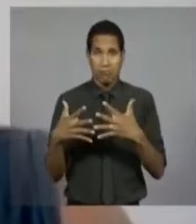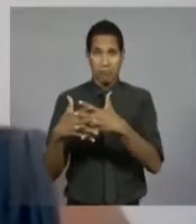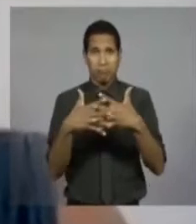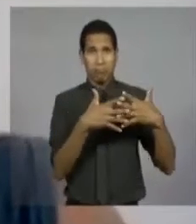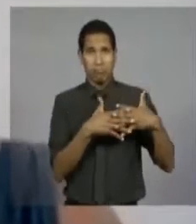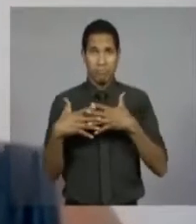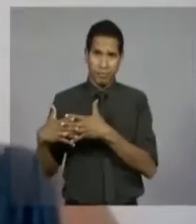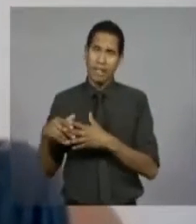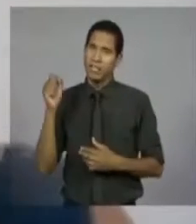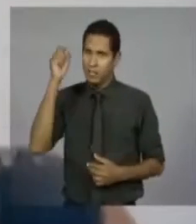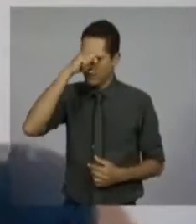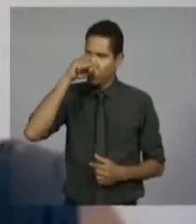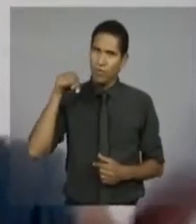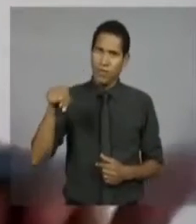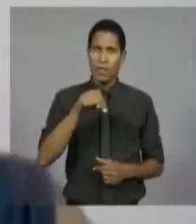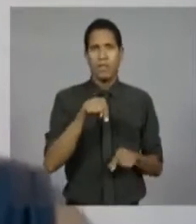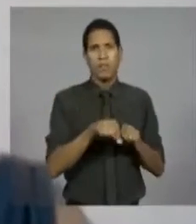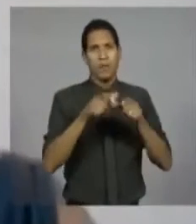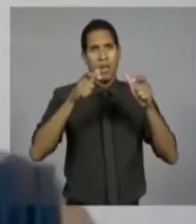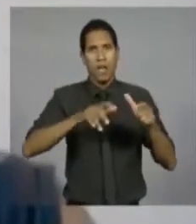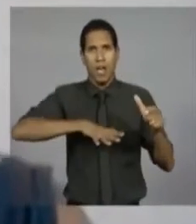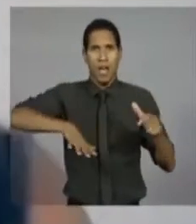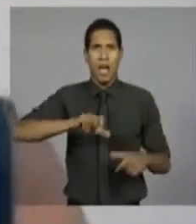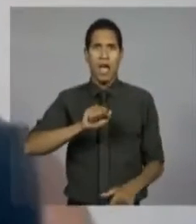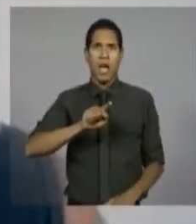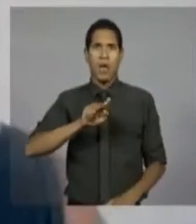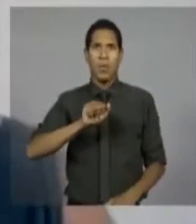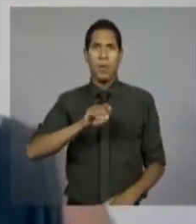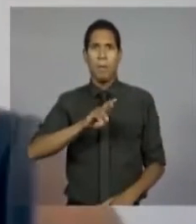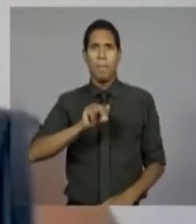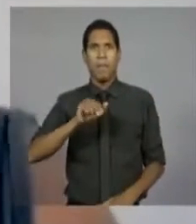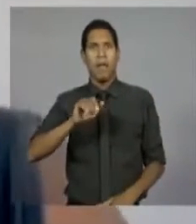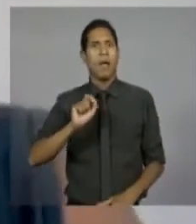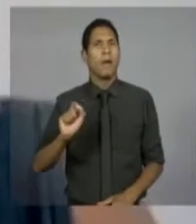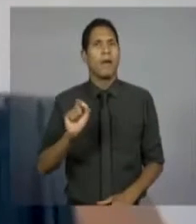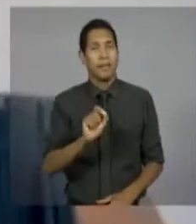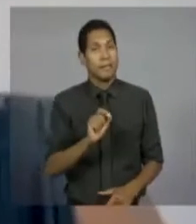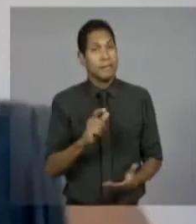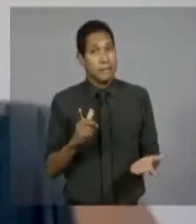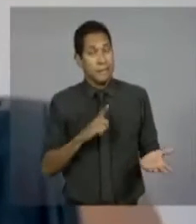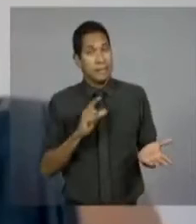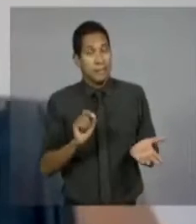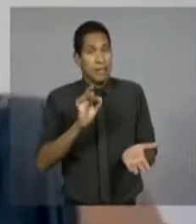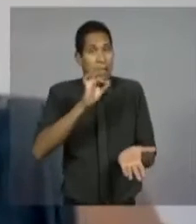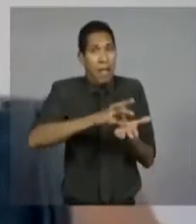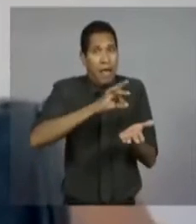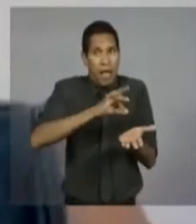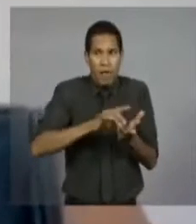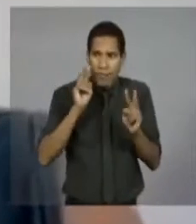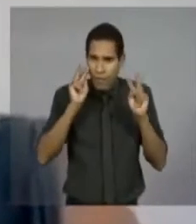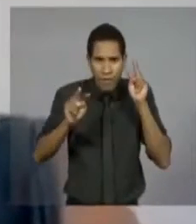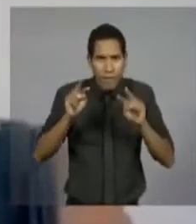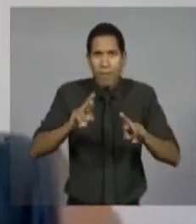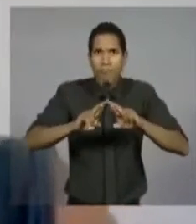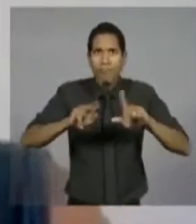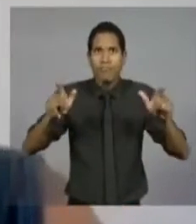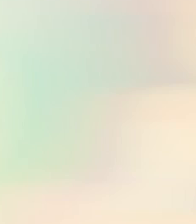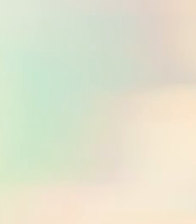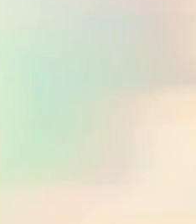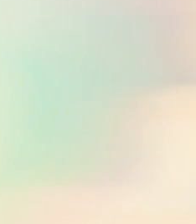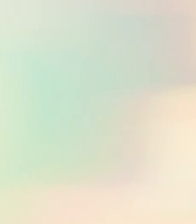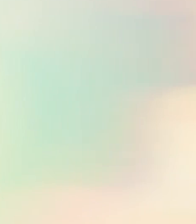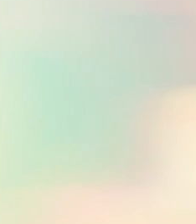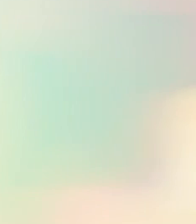Operação Urbana Água Branca, mas com base nos fatos reais. Obrigada, colegas. Obrigada, presidente.